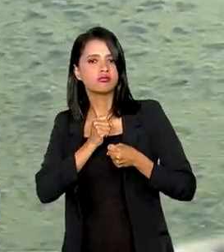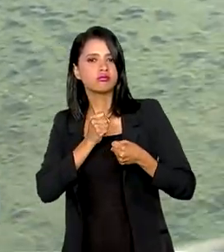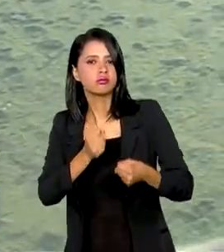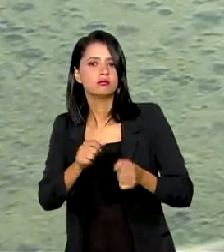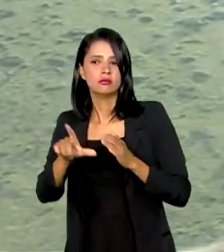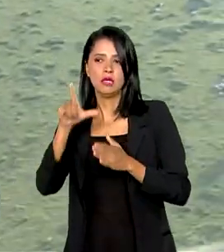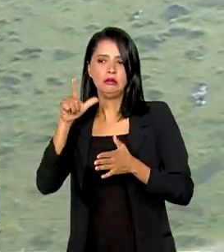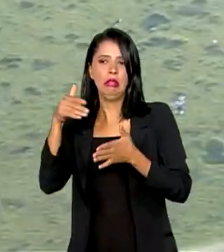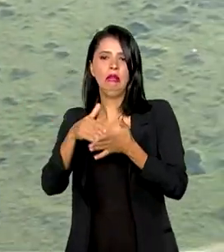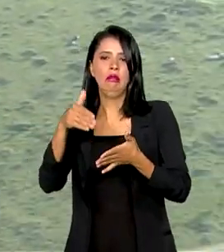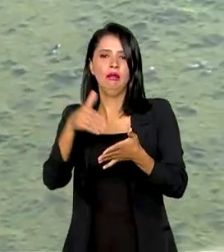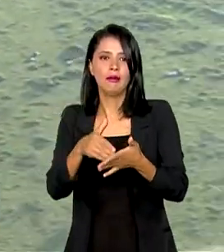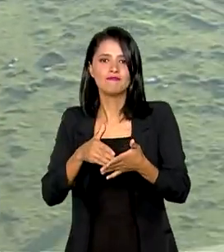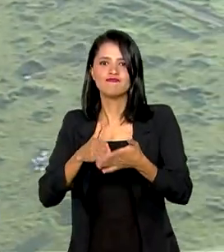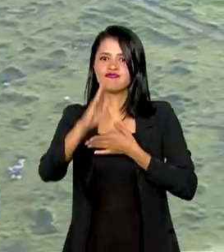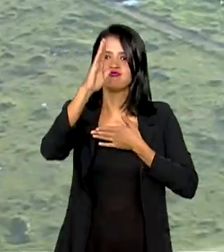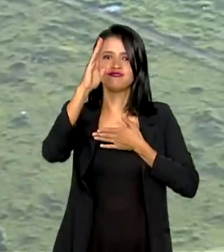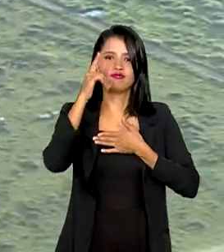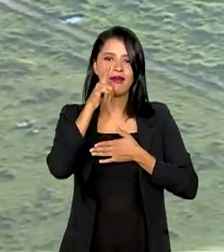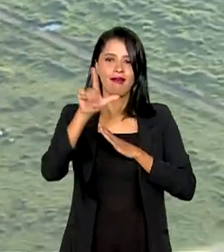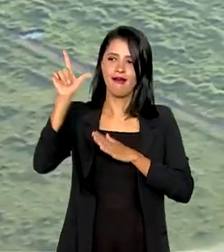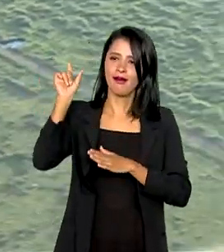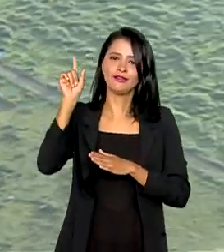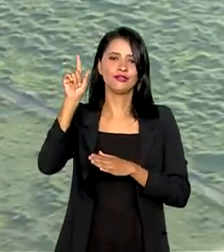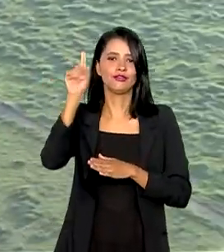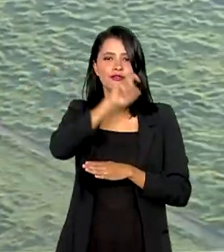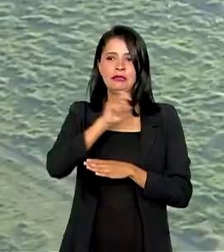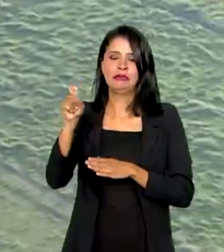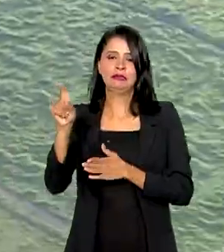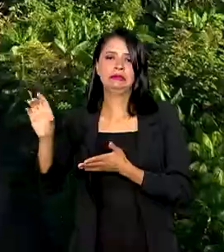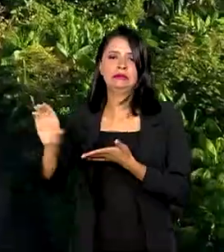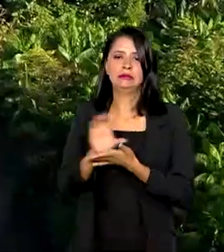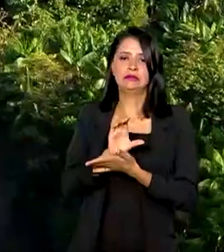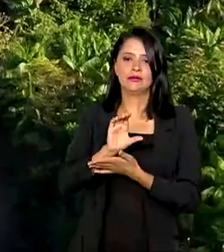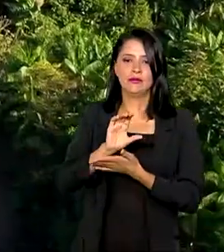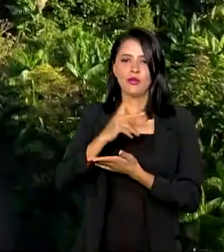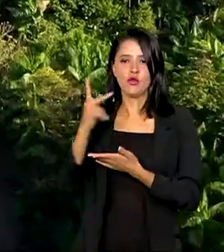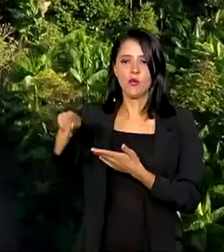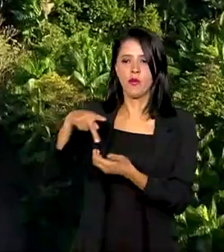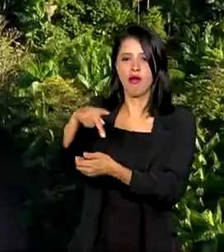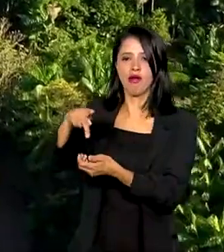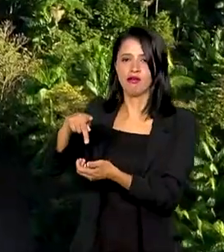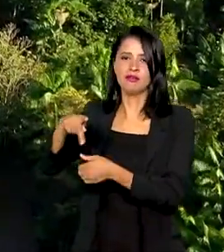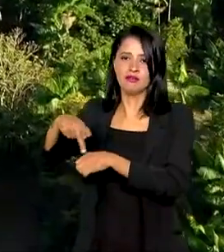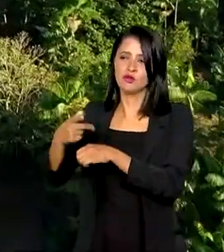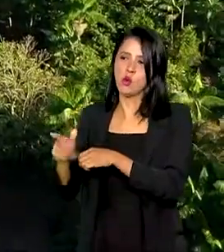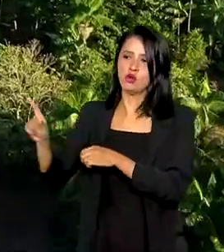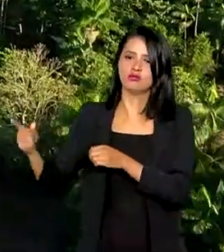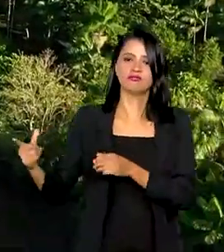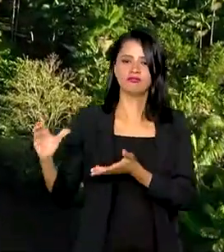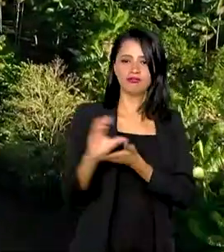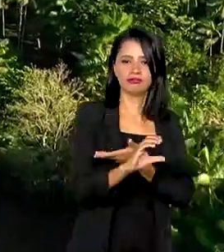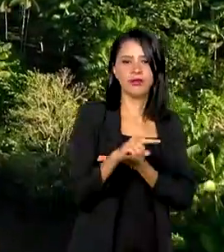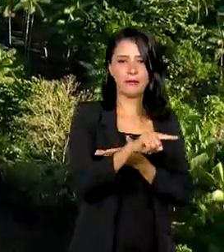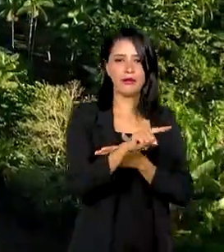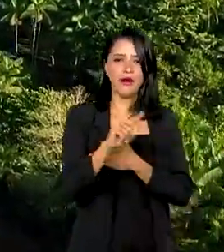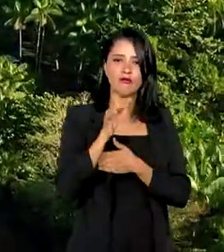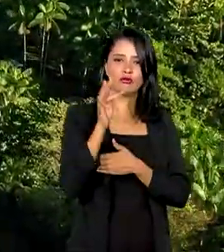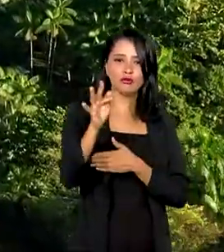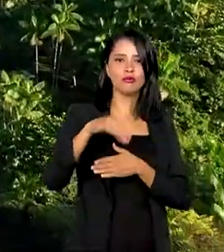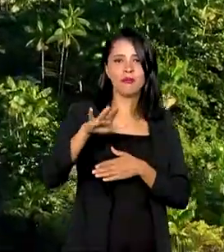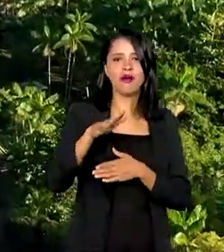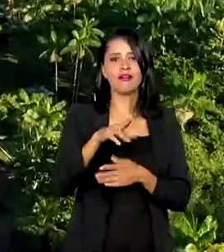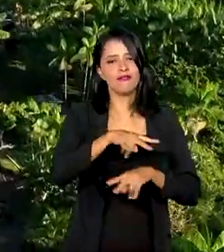dificultavam os aportes estrangeiros de longo prazo no país e para abrir caminho para um futuro mais verde e